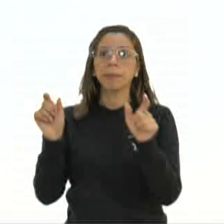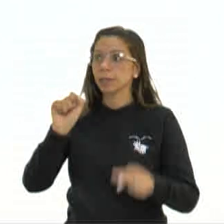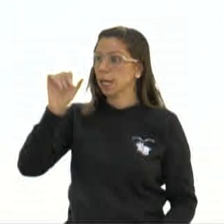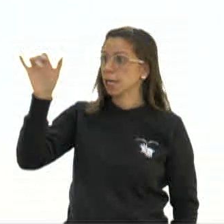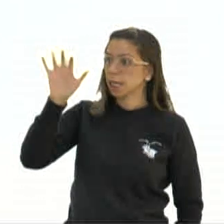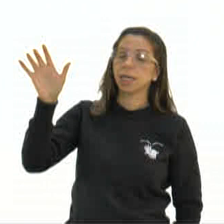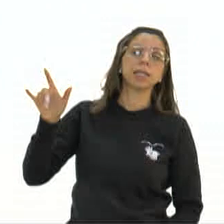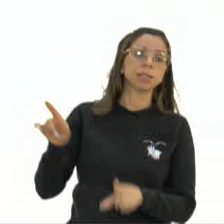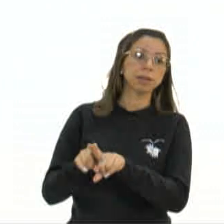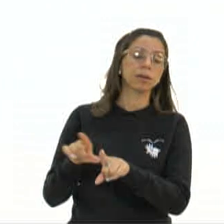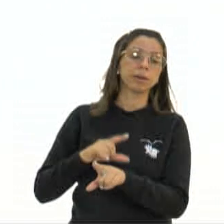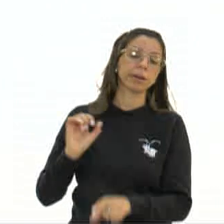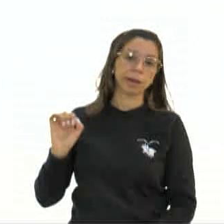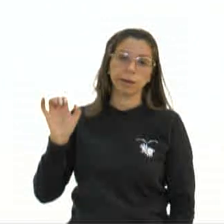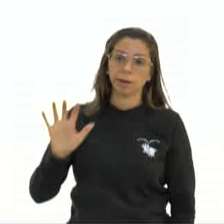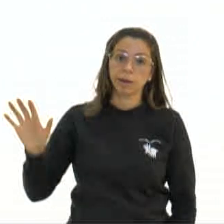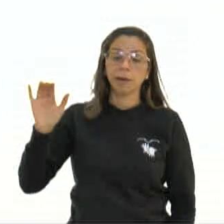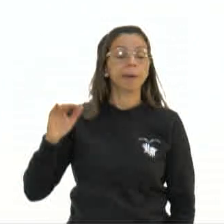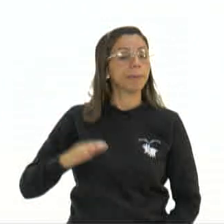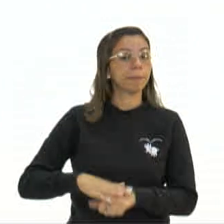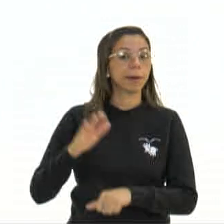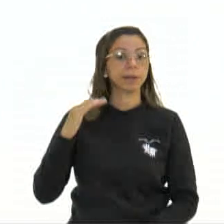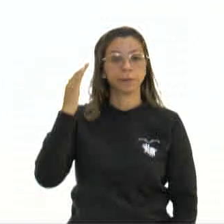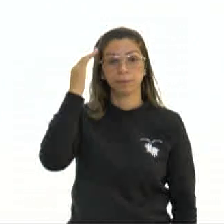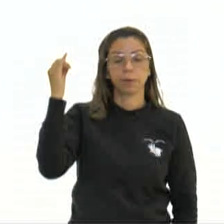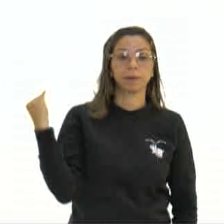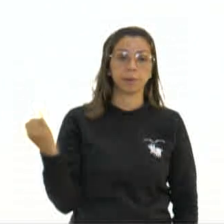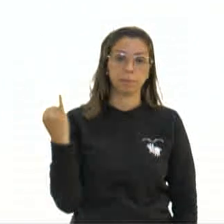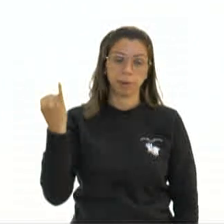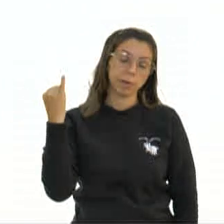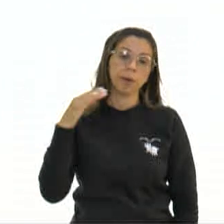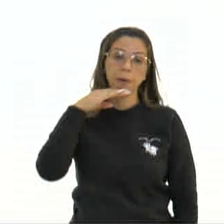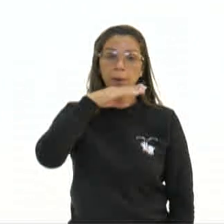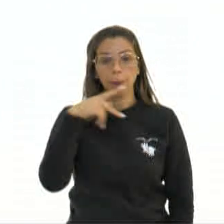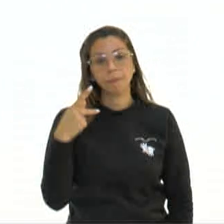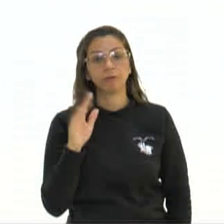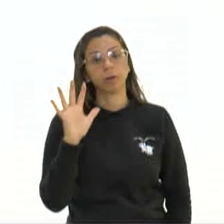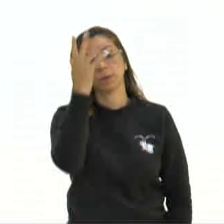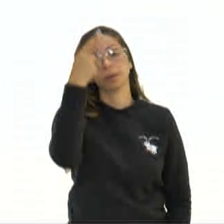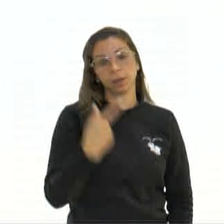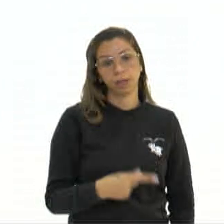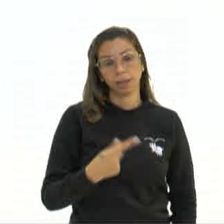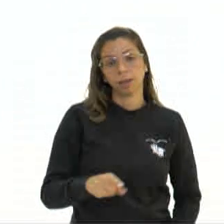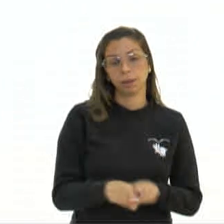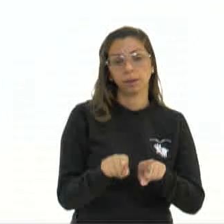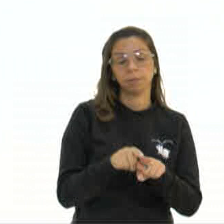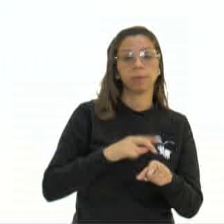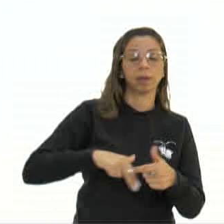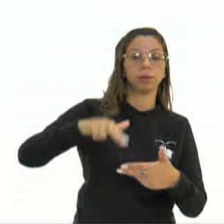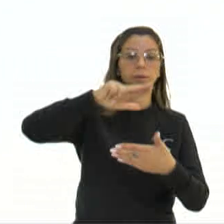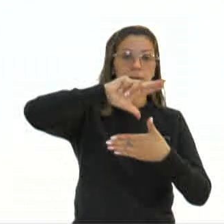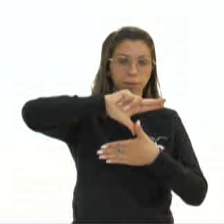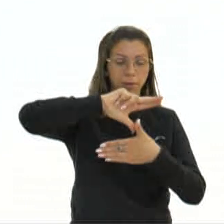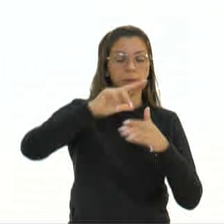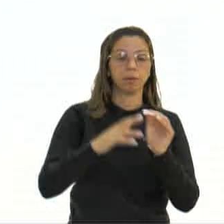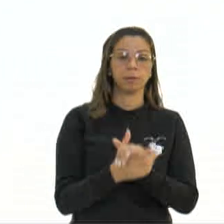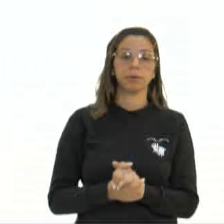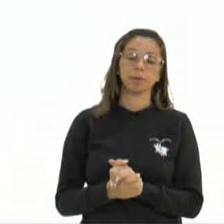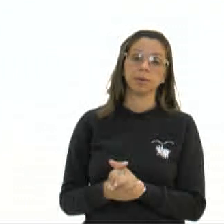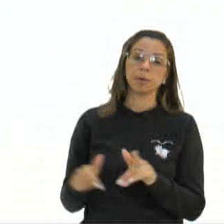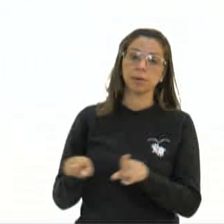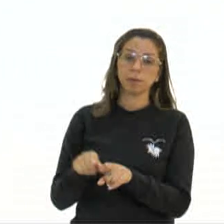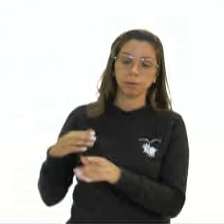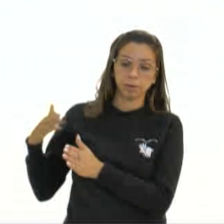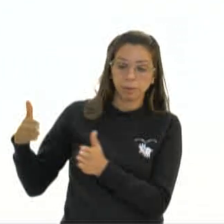que acontece na Europa, nos Estados Unidos, e óbvio do que acontece aqui na nossa América Latina. Inspirada pela antiga Rota da Seda na